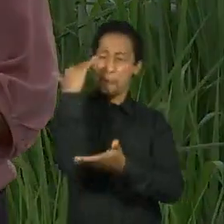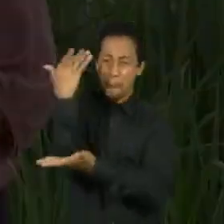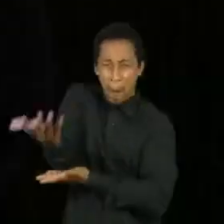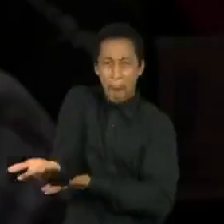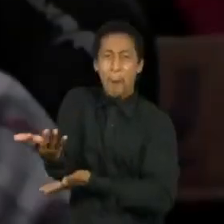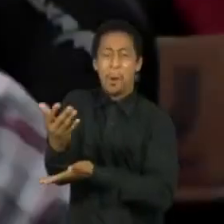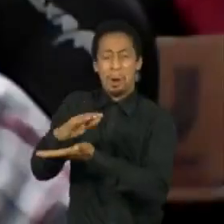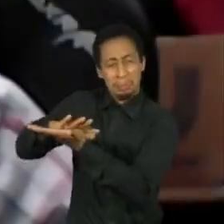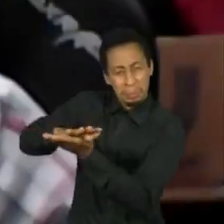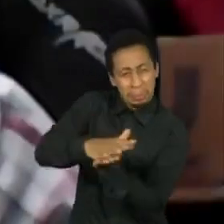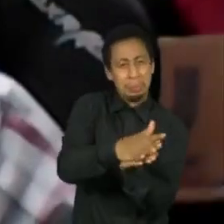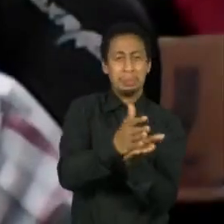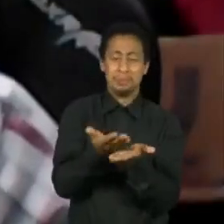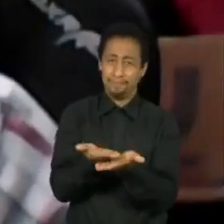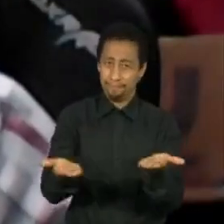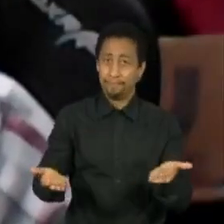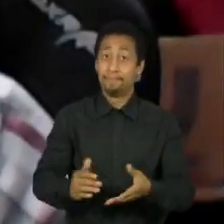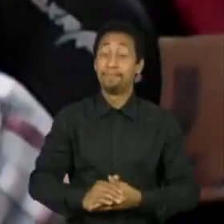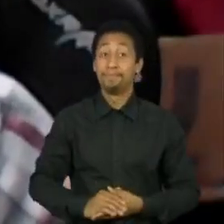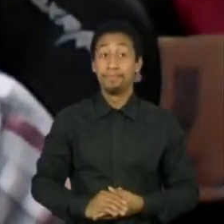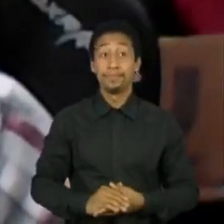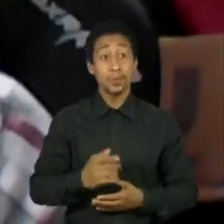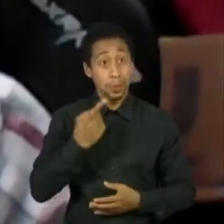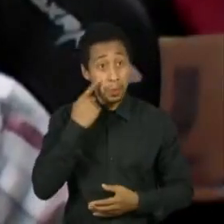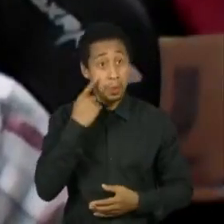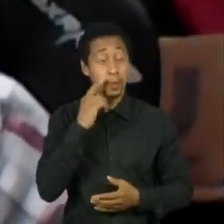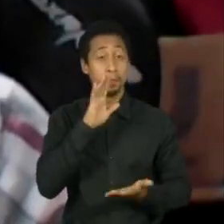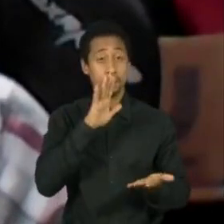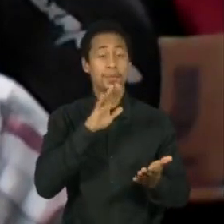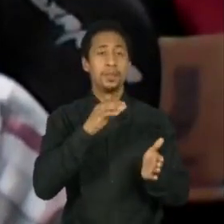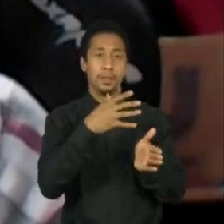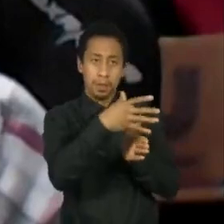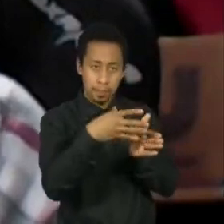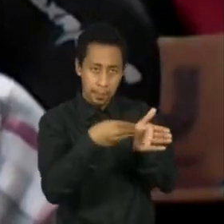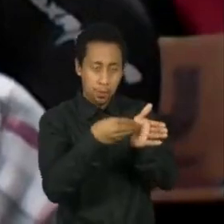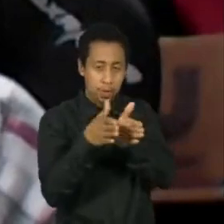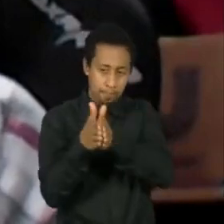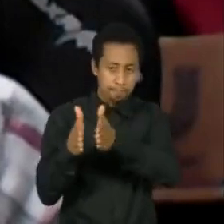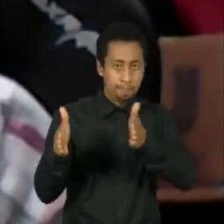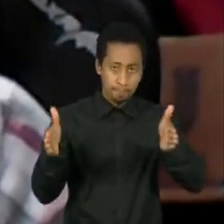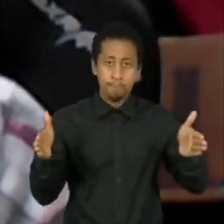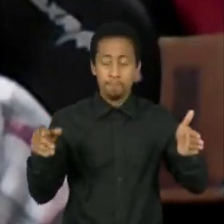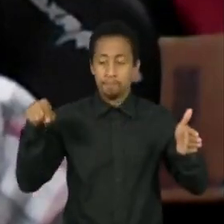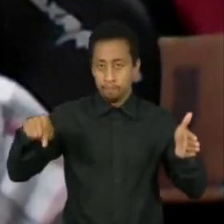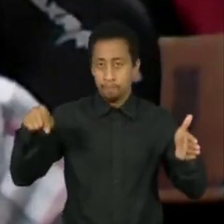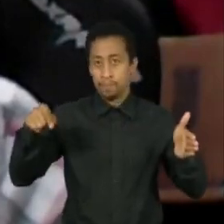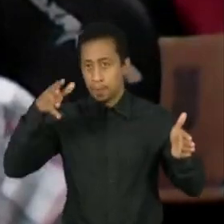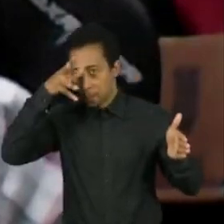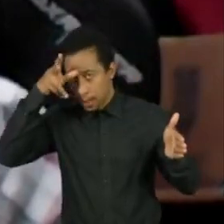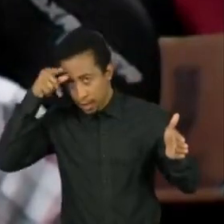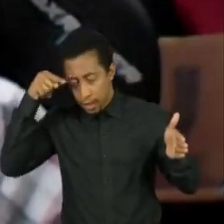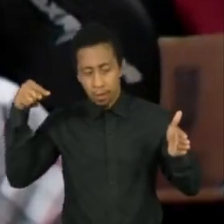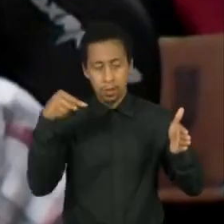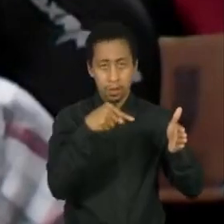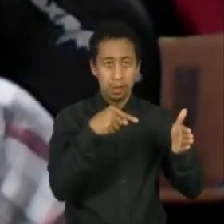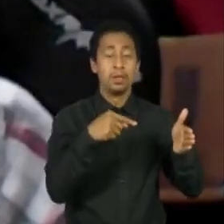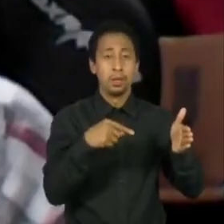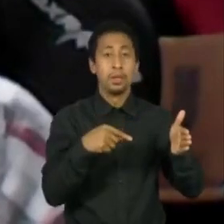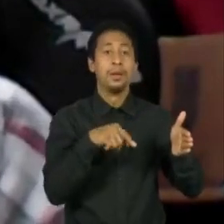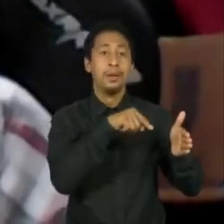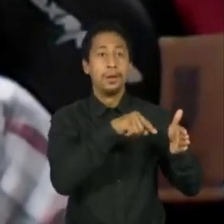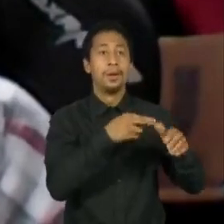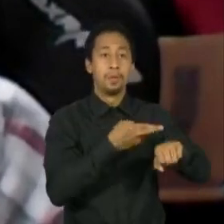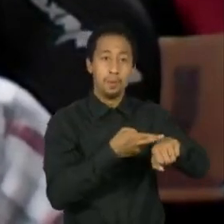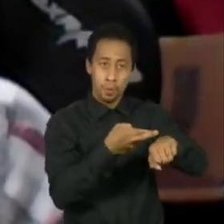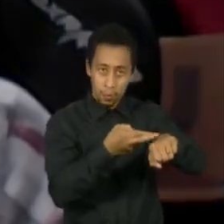ambiental. Liga a Amazônia Central, Manaus, com o arco de desmatamento, em Rondônia.